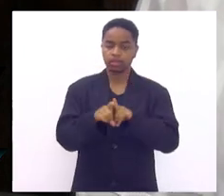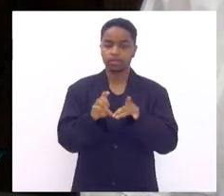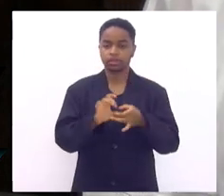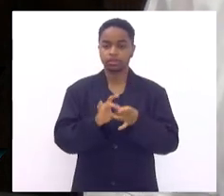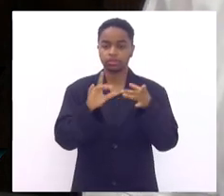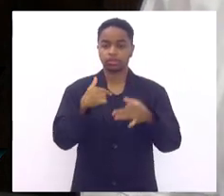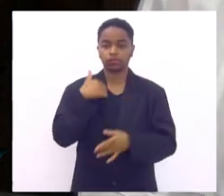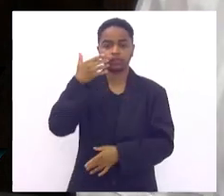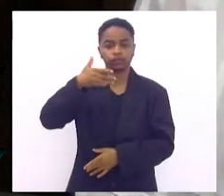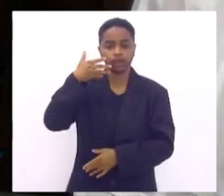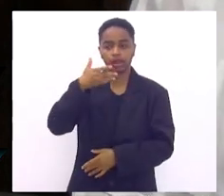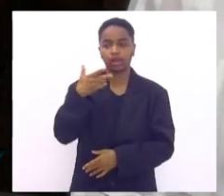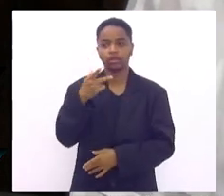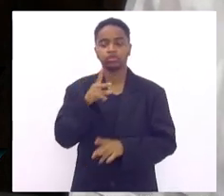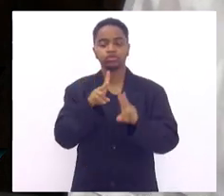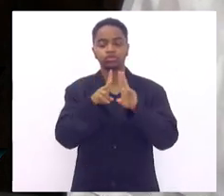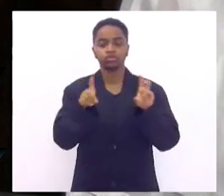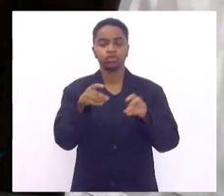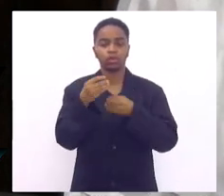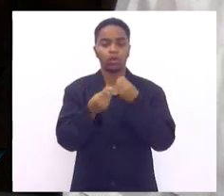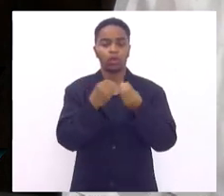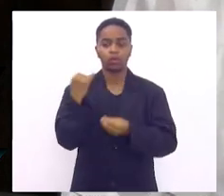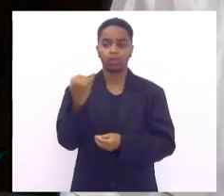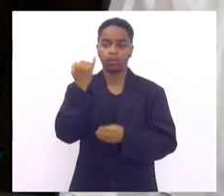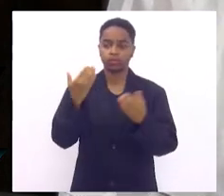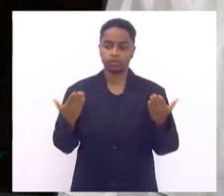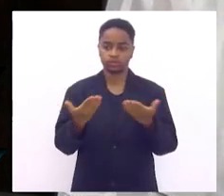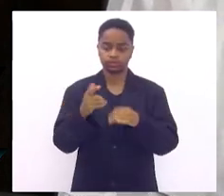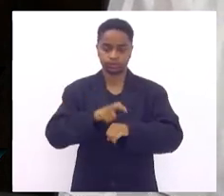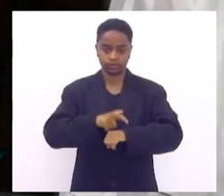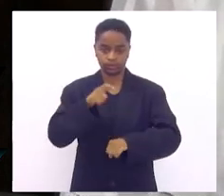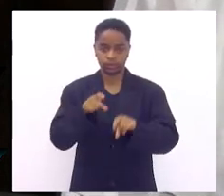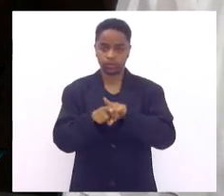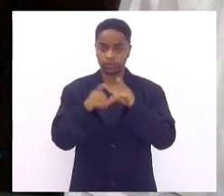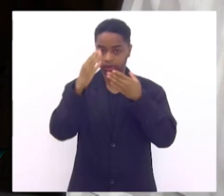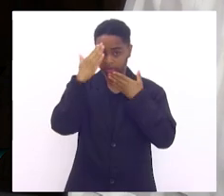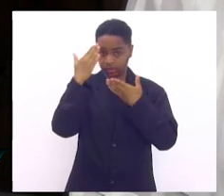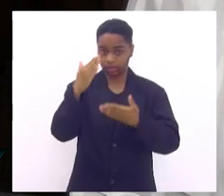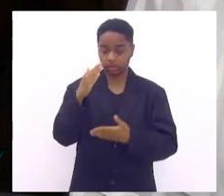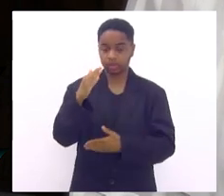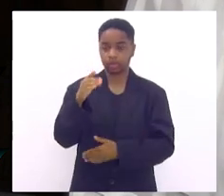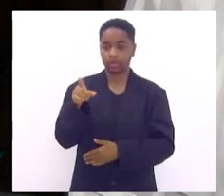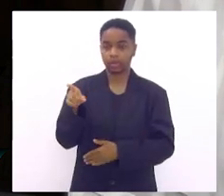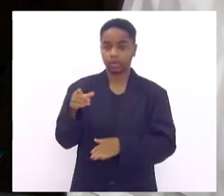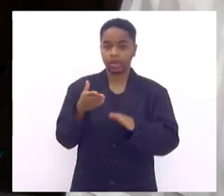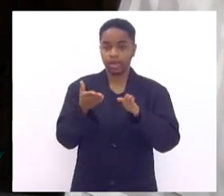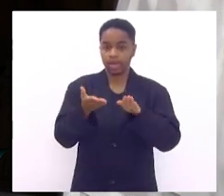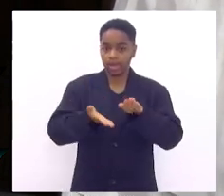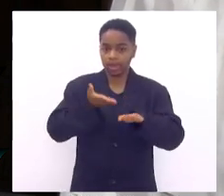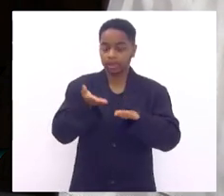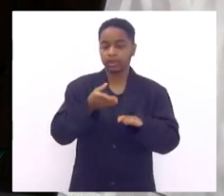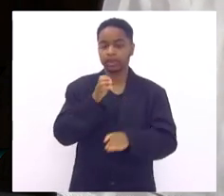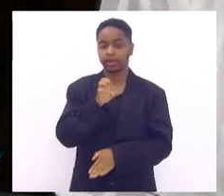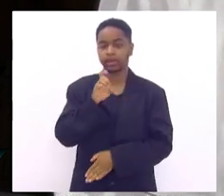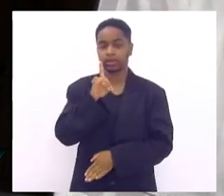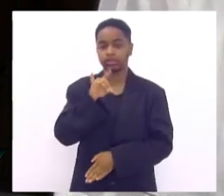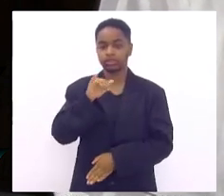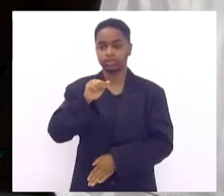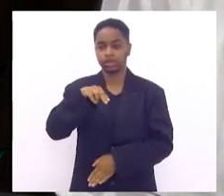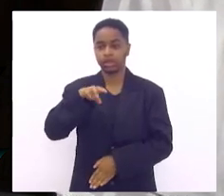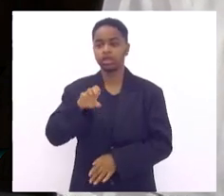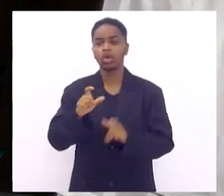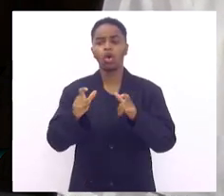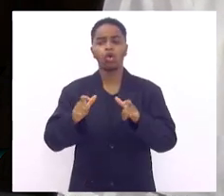também para falar da importância desse momento quero agradecer a podóloga Ediane Costa que está aqui presente está aqui onde está